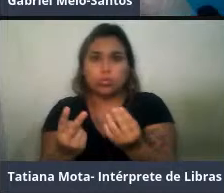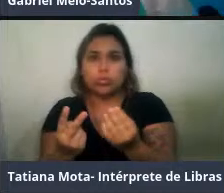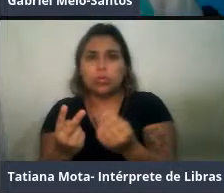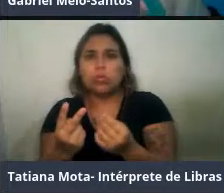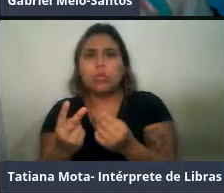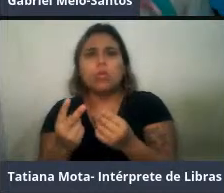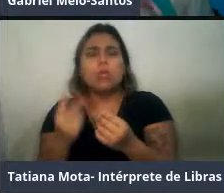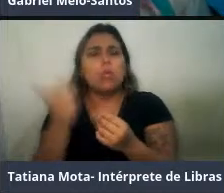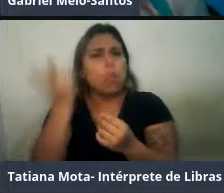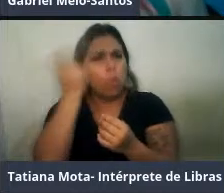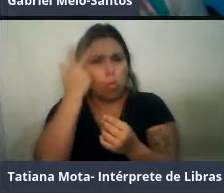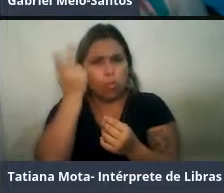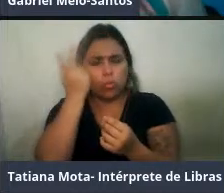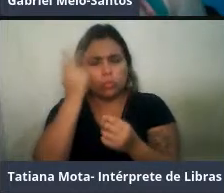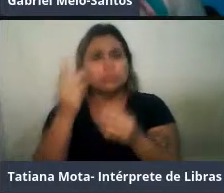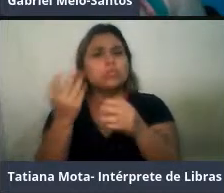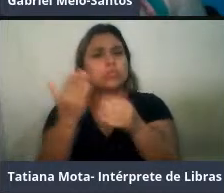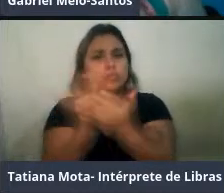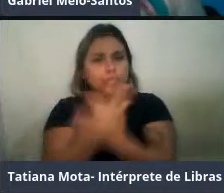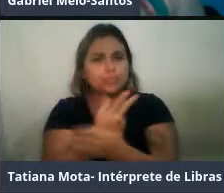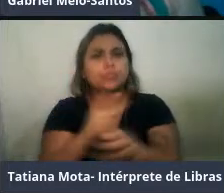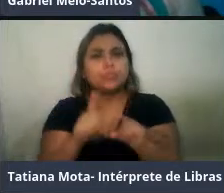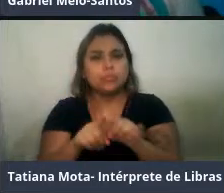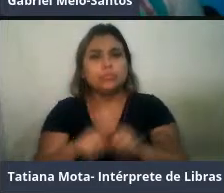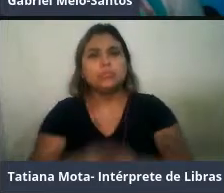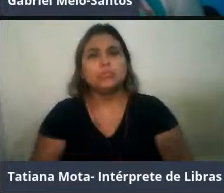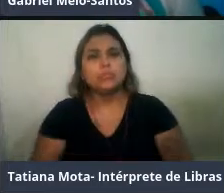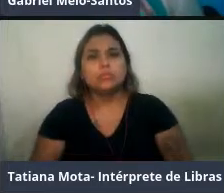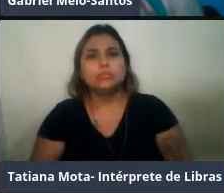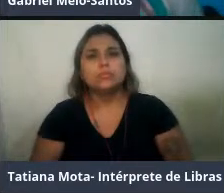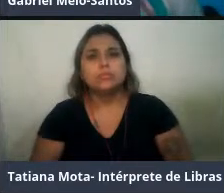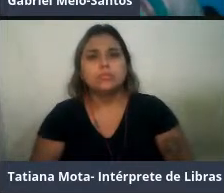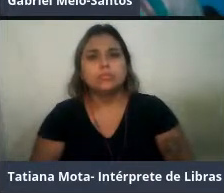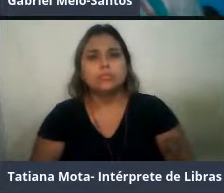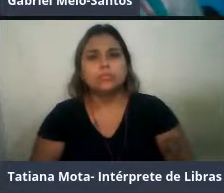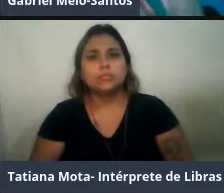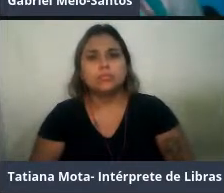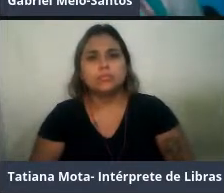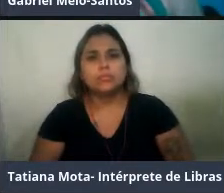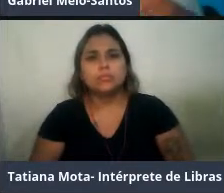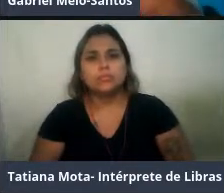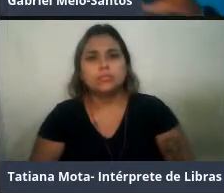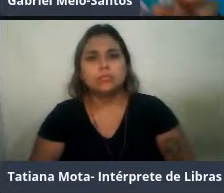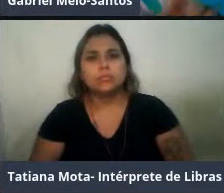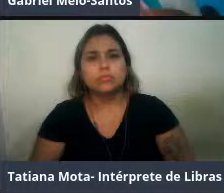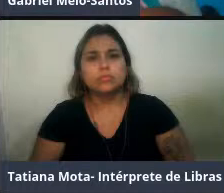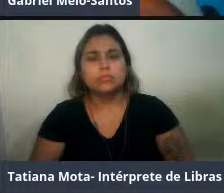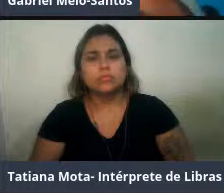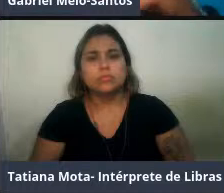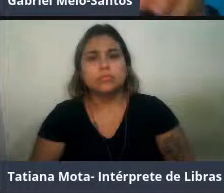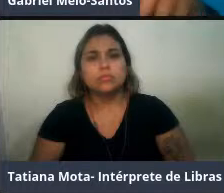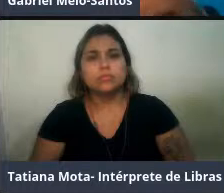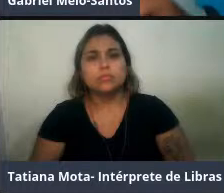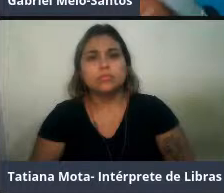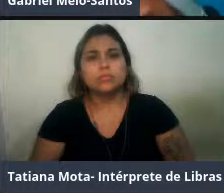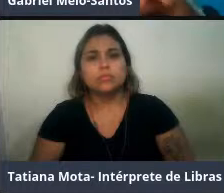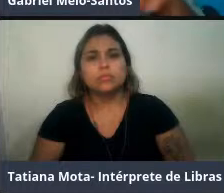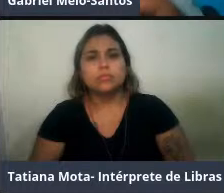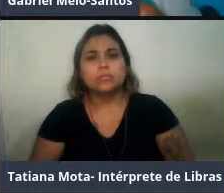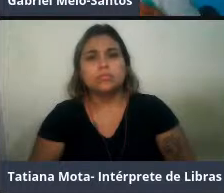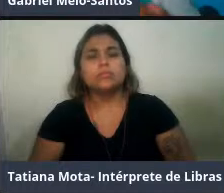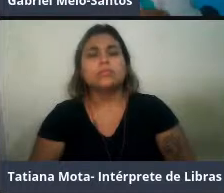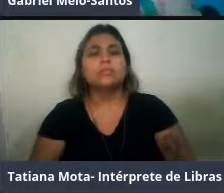mais comuns foram analisados em Q igual a dois. E para cada população, então, a gente avaliou qual era a